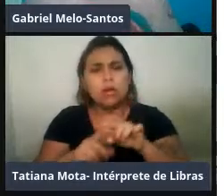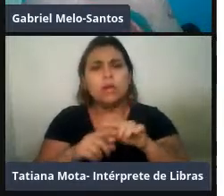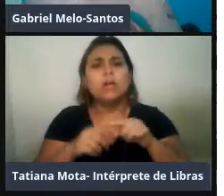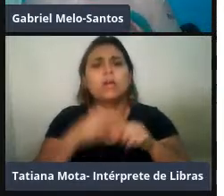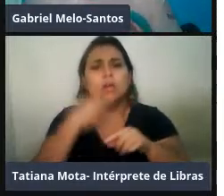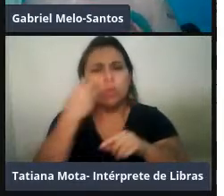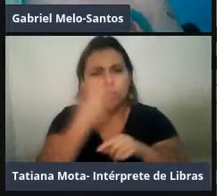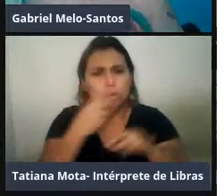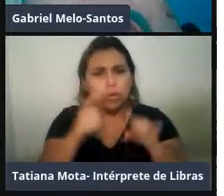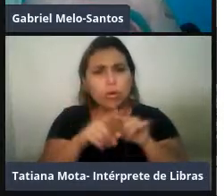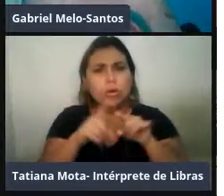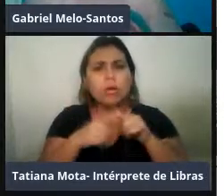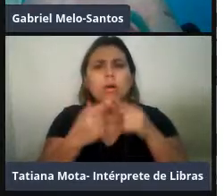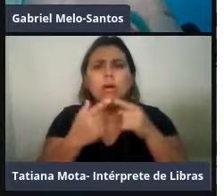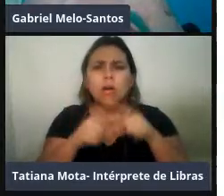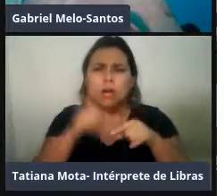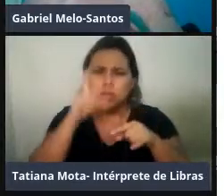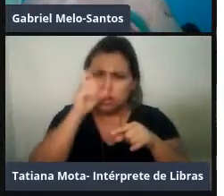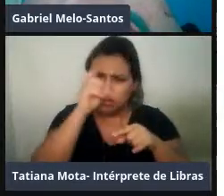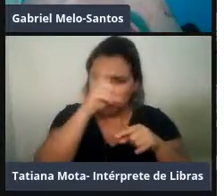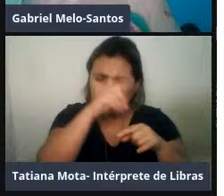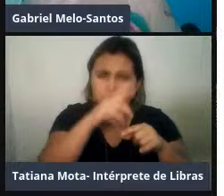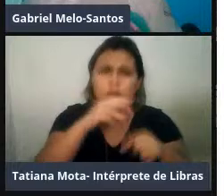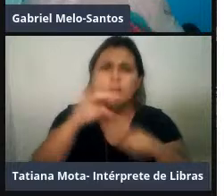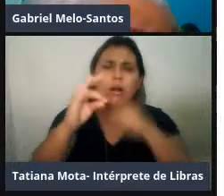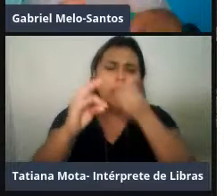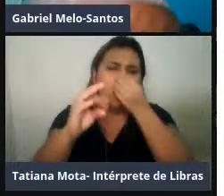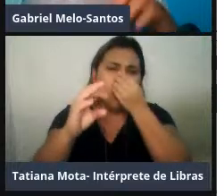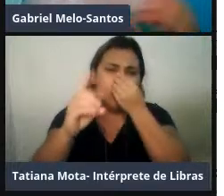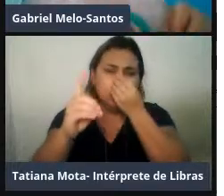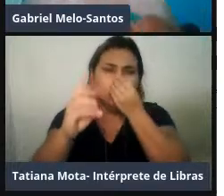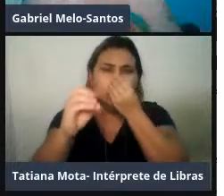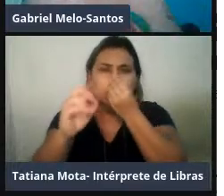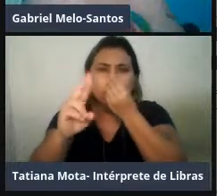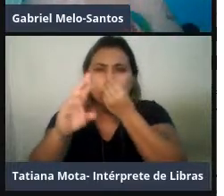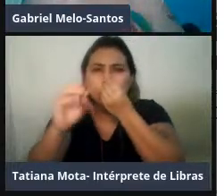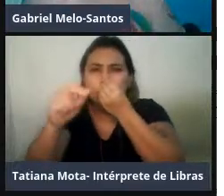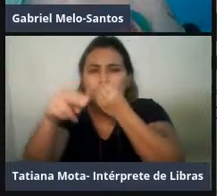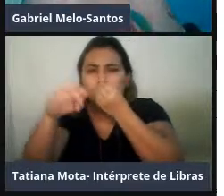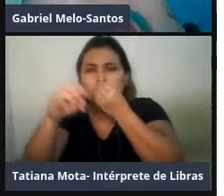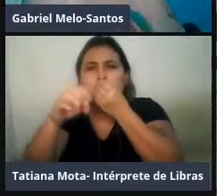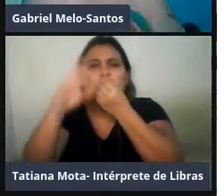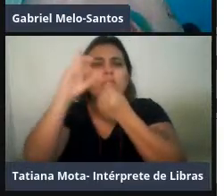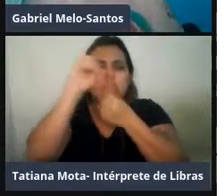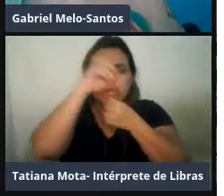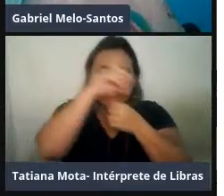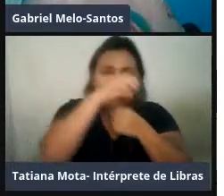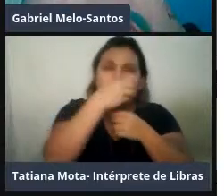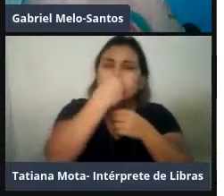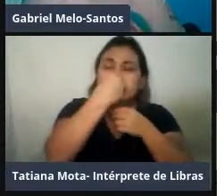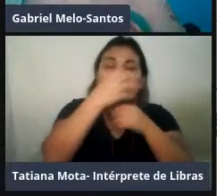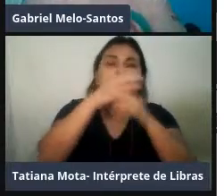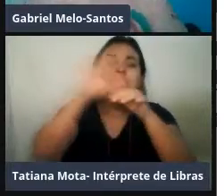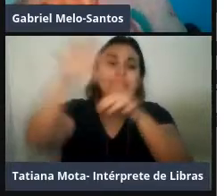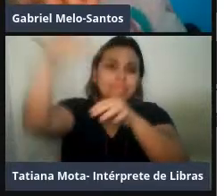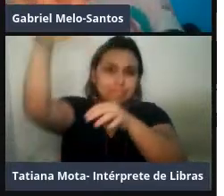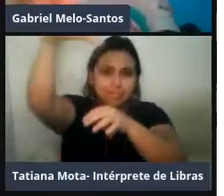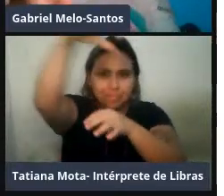de drone boas e gravações acústicas boas ao mesmo tempo é um pouquinho complicado,